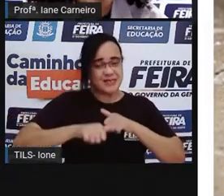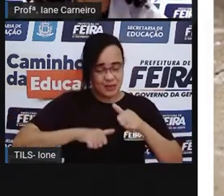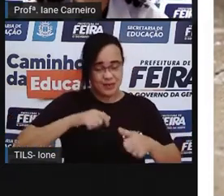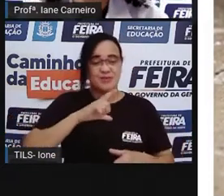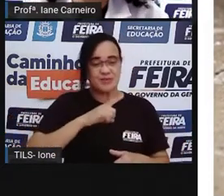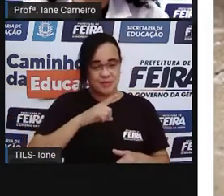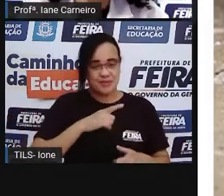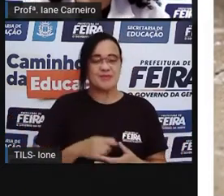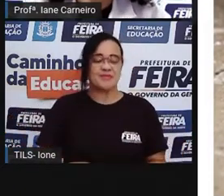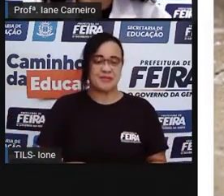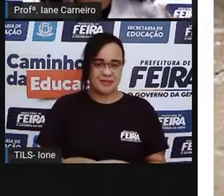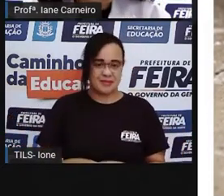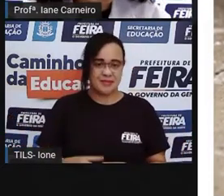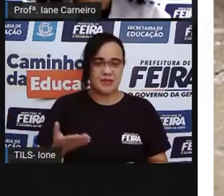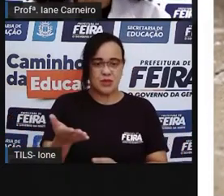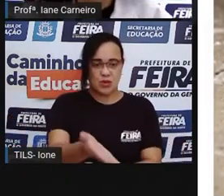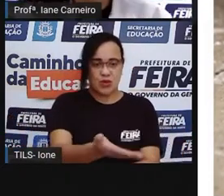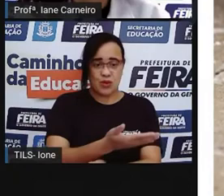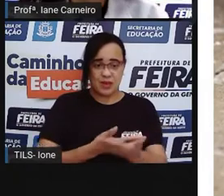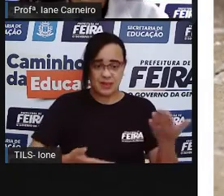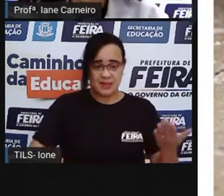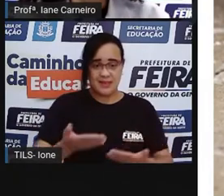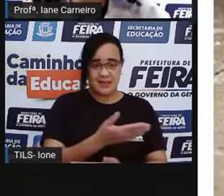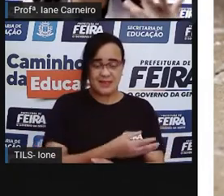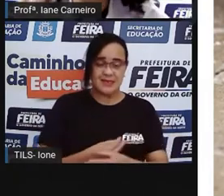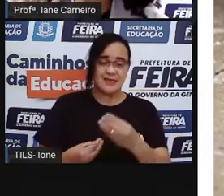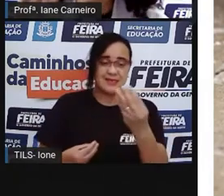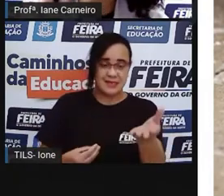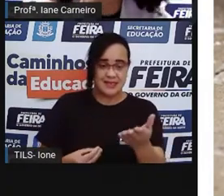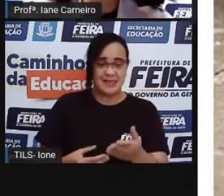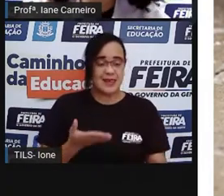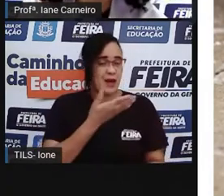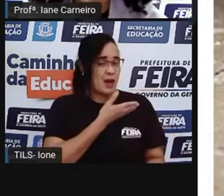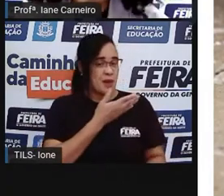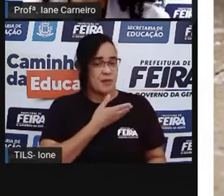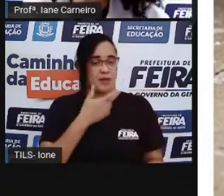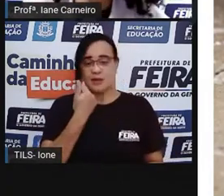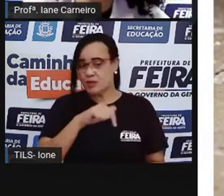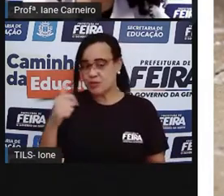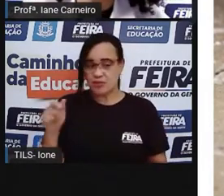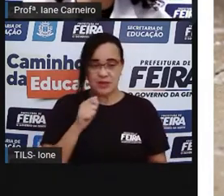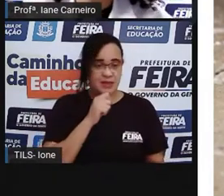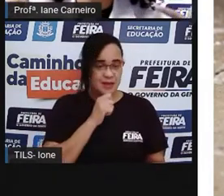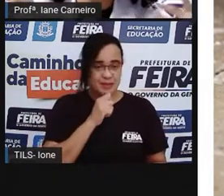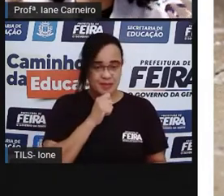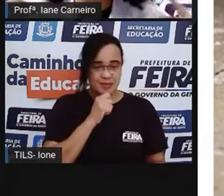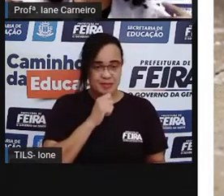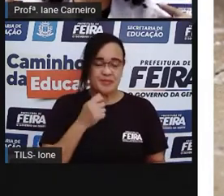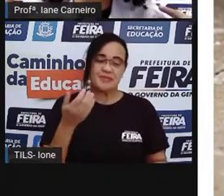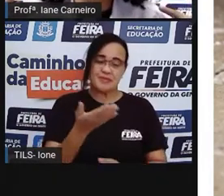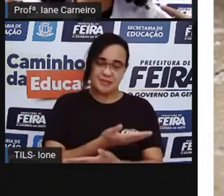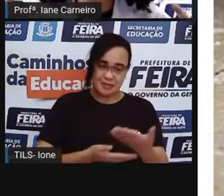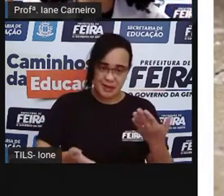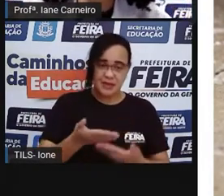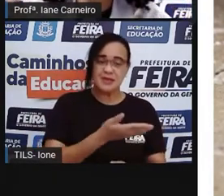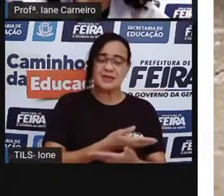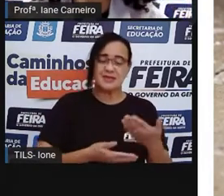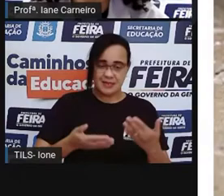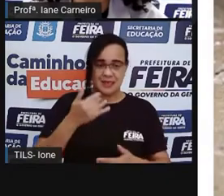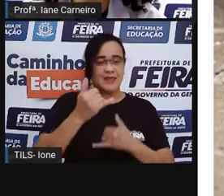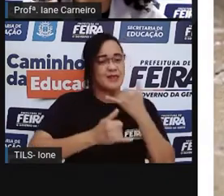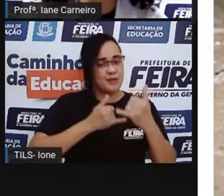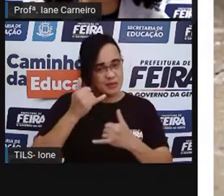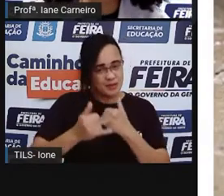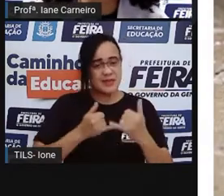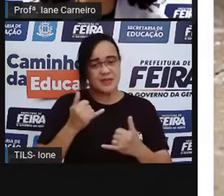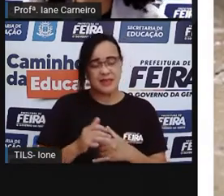não têm. Porque o legal da brincadeira é isso. E a gente compartilha. E é todo mundo se divertir. Então, quando a Pró era criança, quando algum